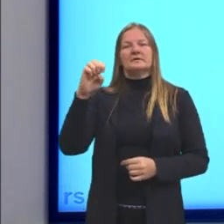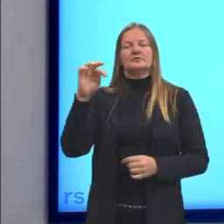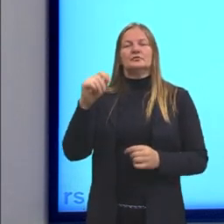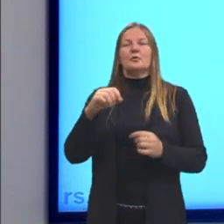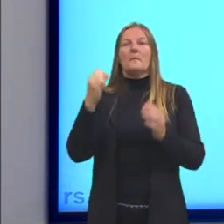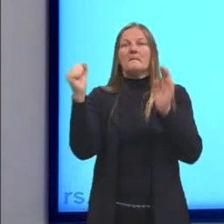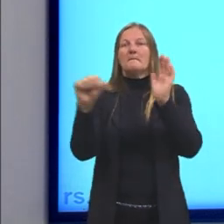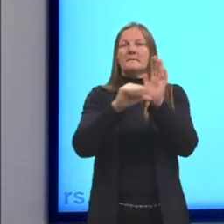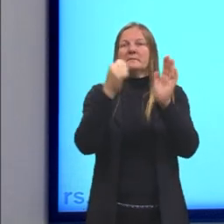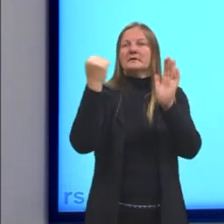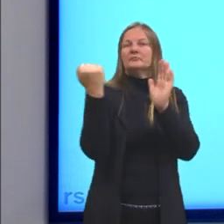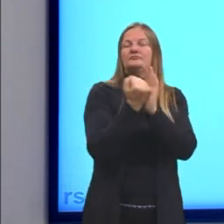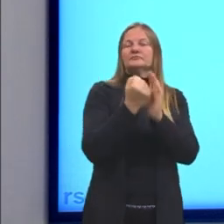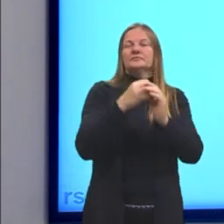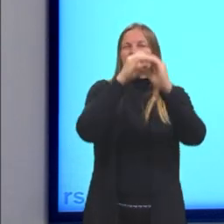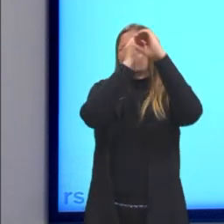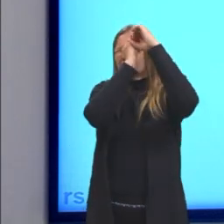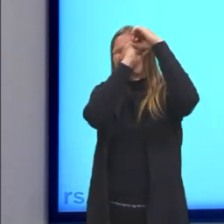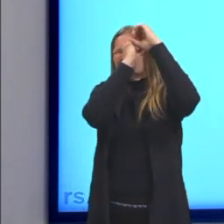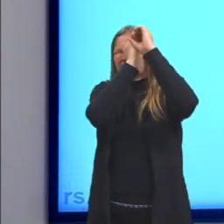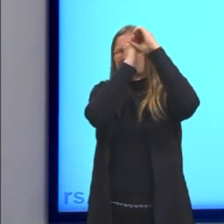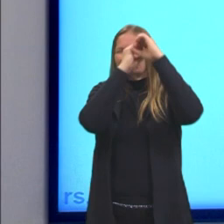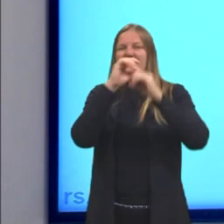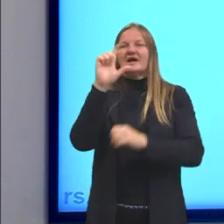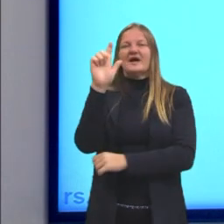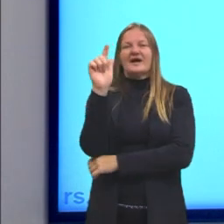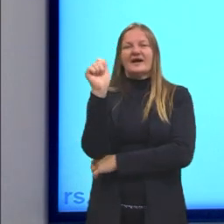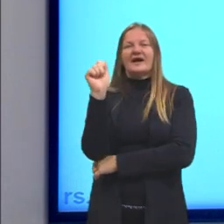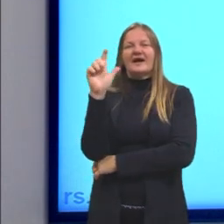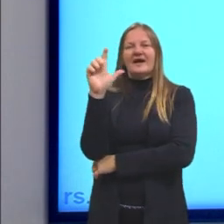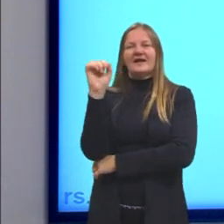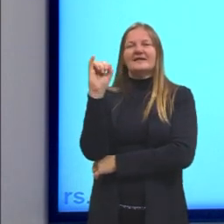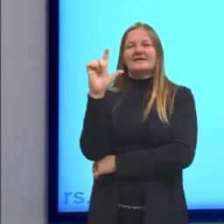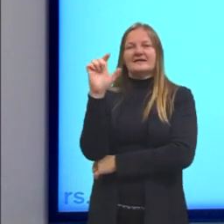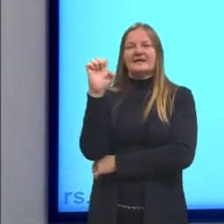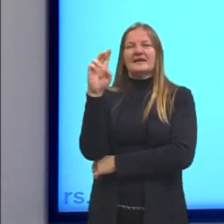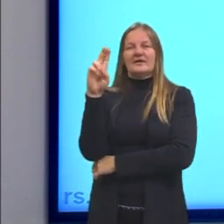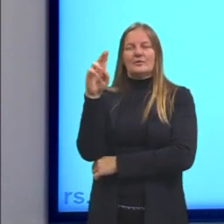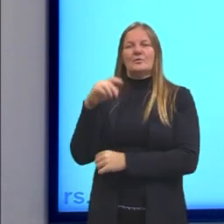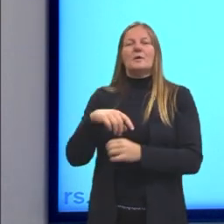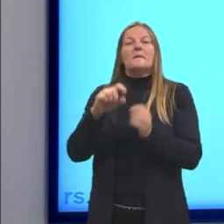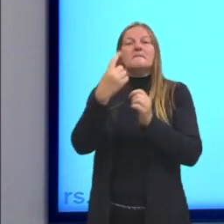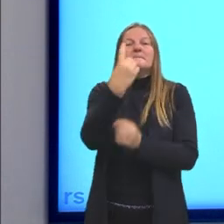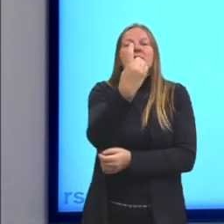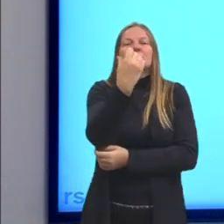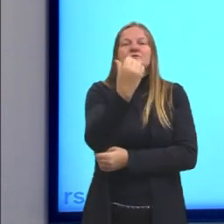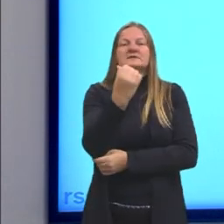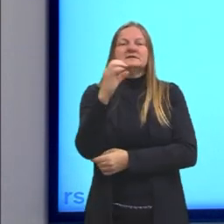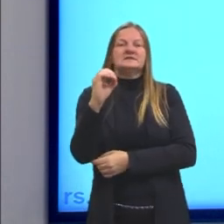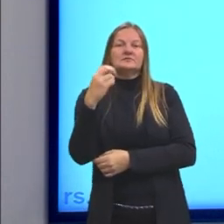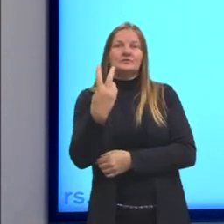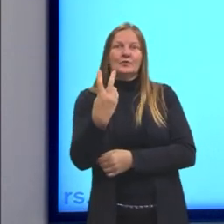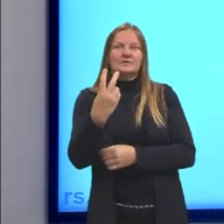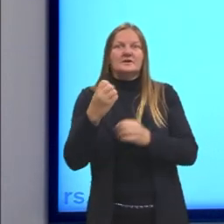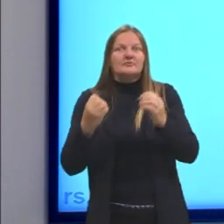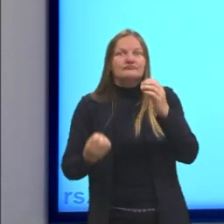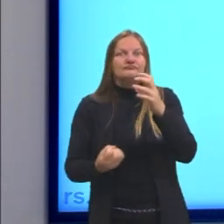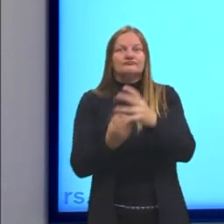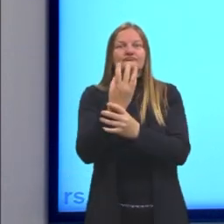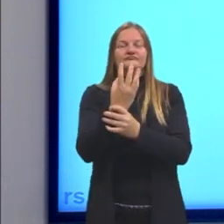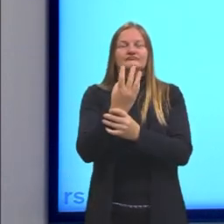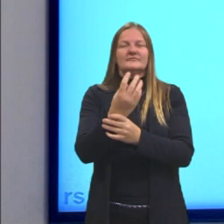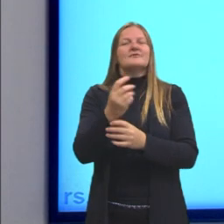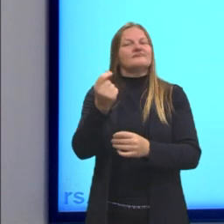registrado foi de Galileu Galilei, que a gente já falou sobre ele aqui nas aulas, em 1602. Então, já faz um bom